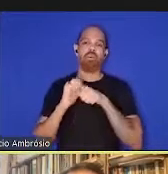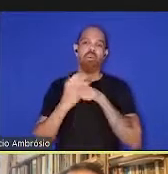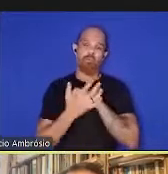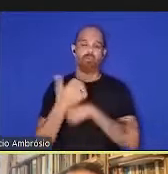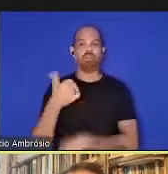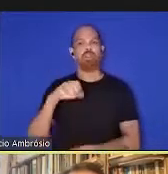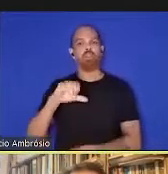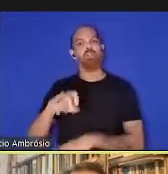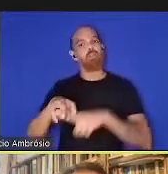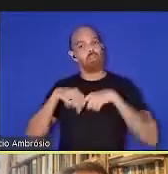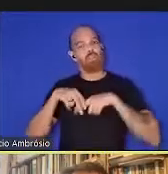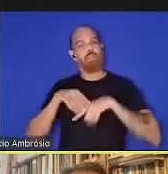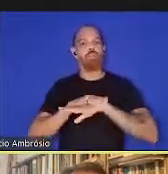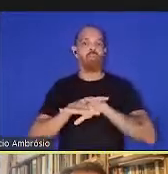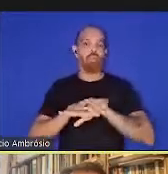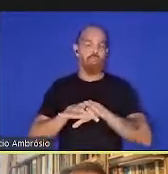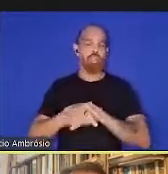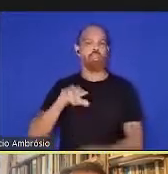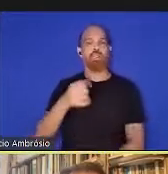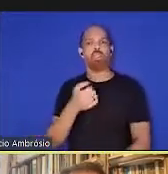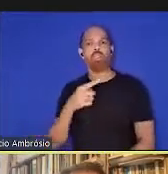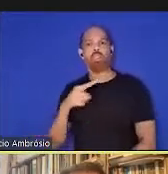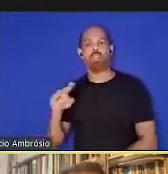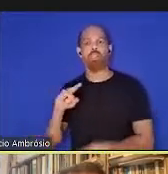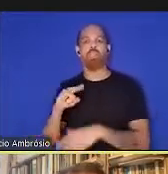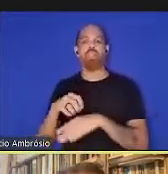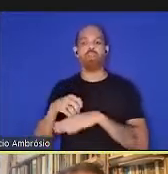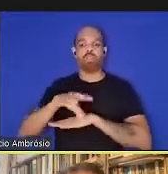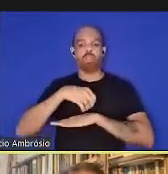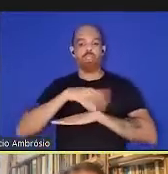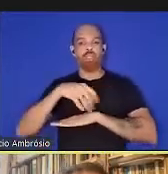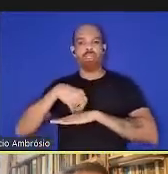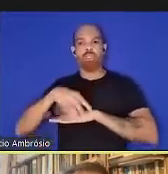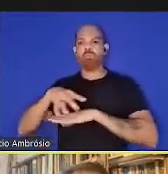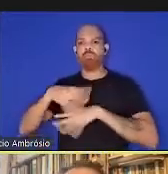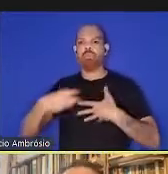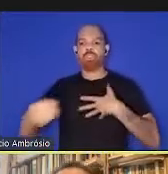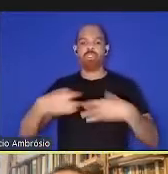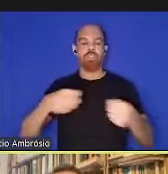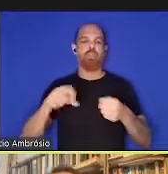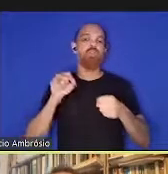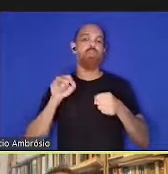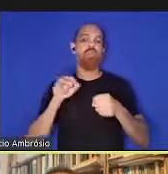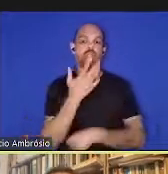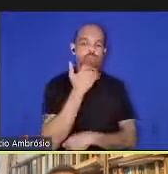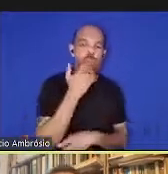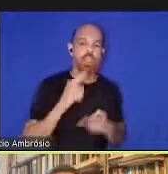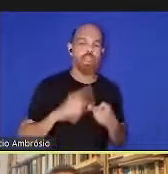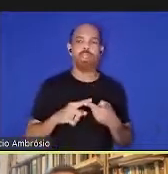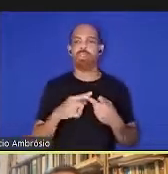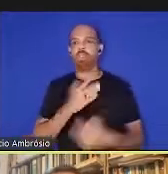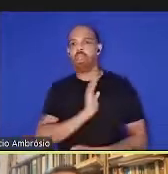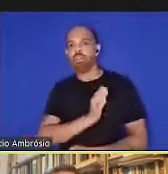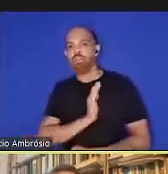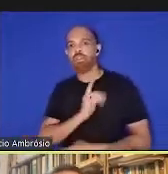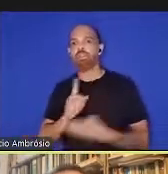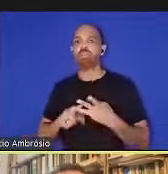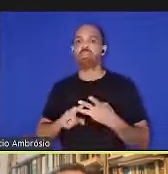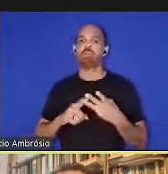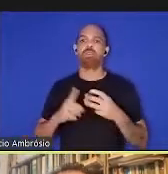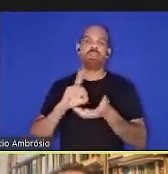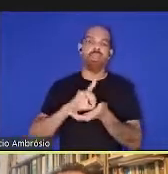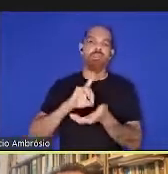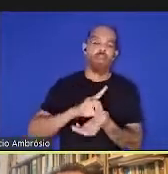das doenças não transmissíveis que estão relacionadas com a dieta, doenças cardiovasculares, diabetes